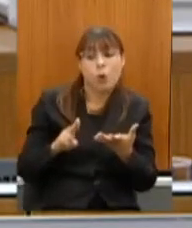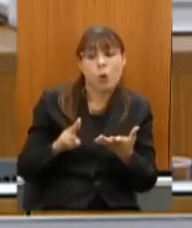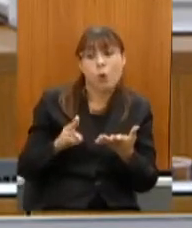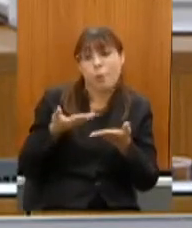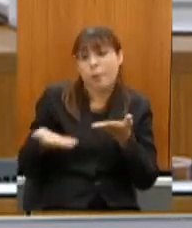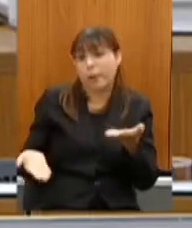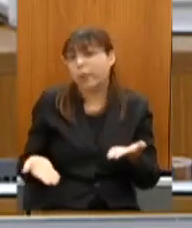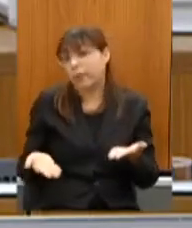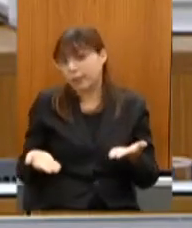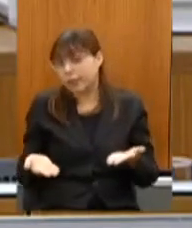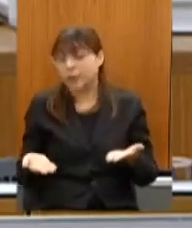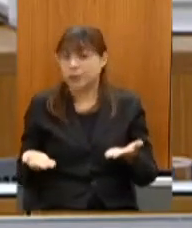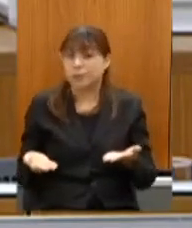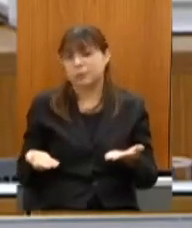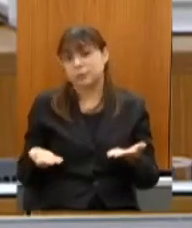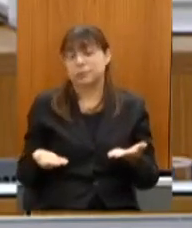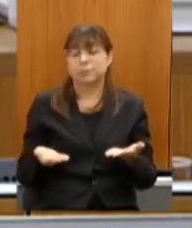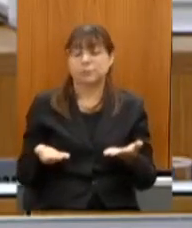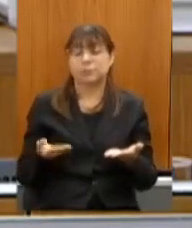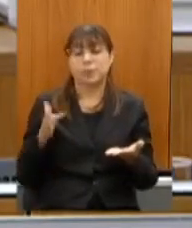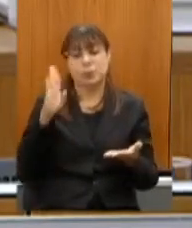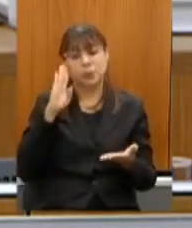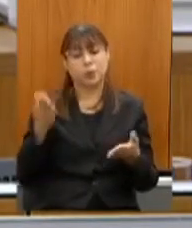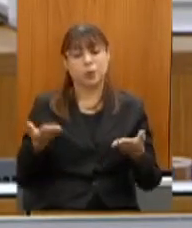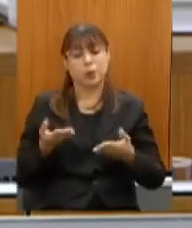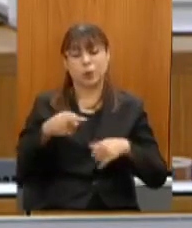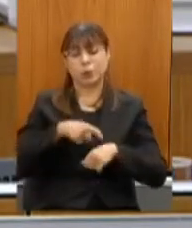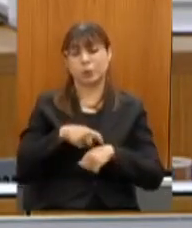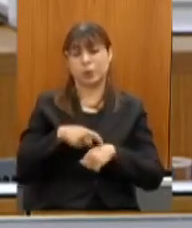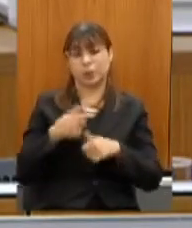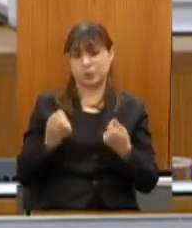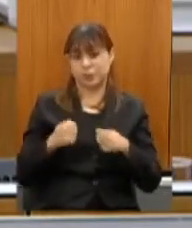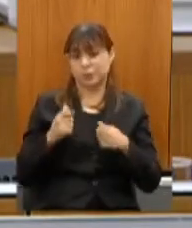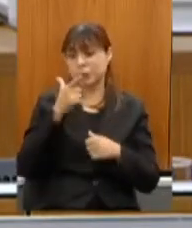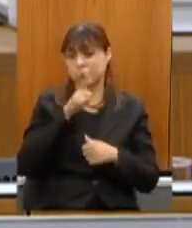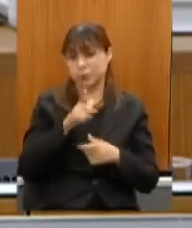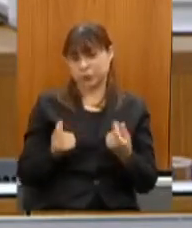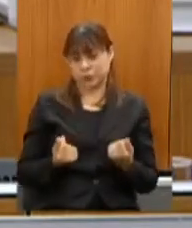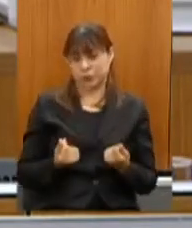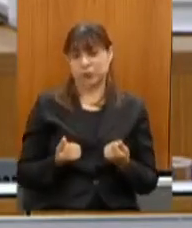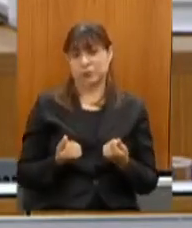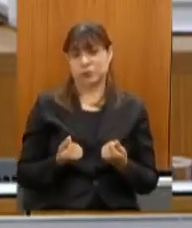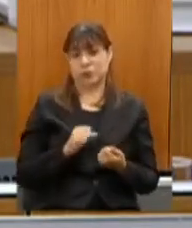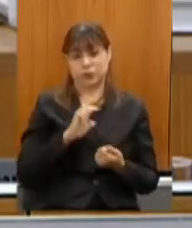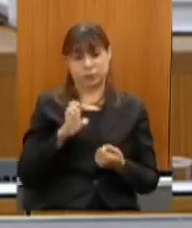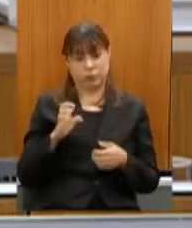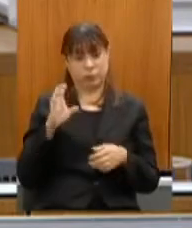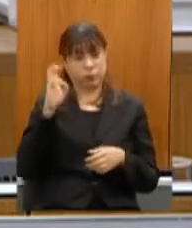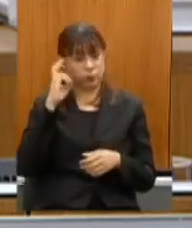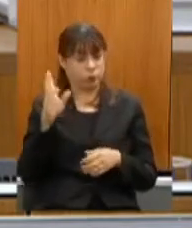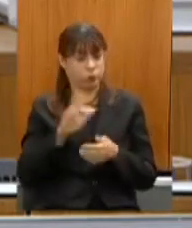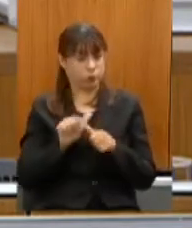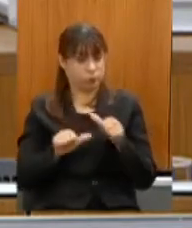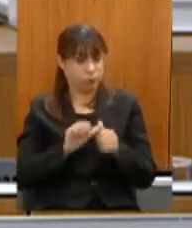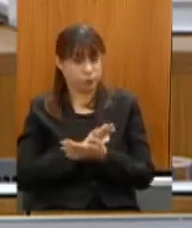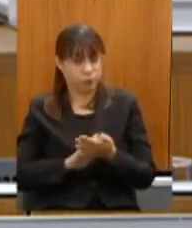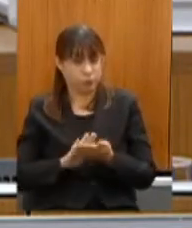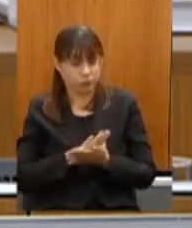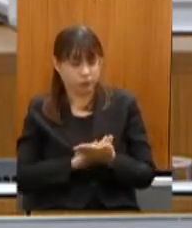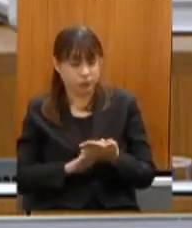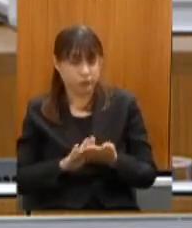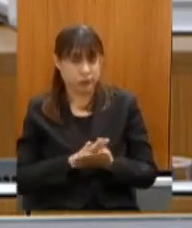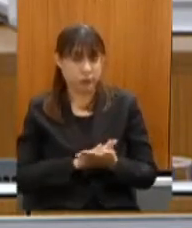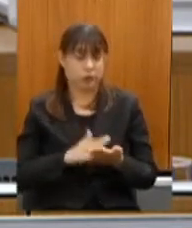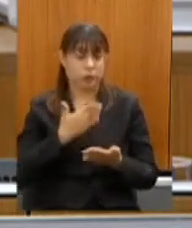sobretudo nesse momento onde é preciso criar renda se a cultura não mudar a perspectiva de